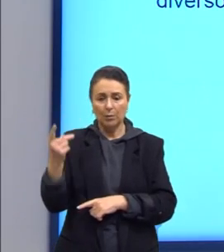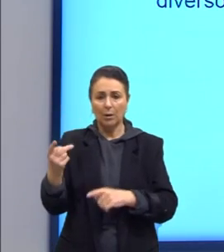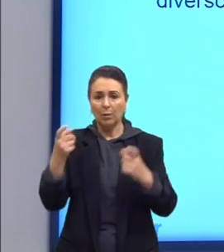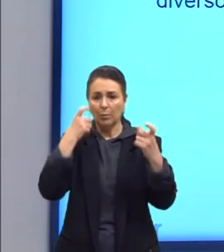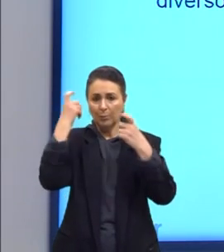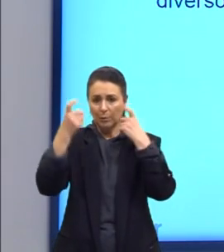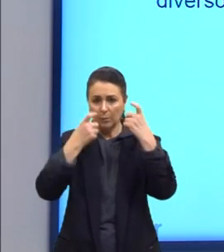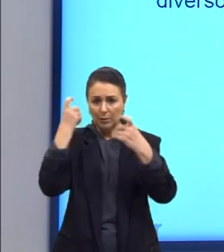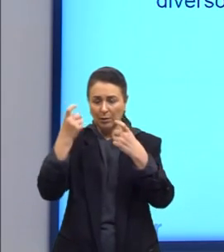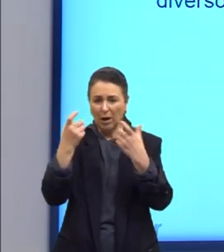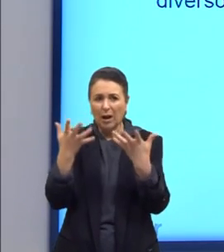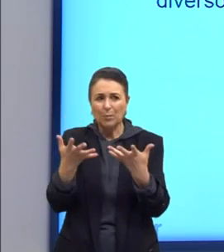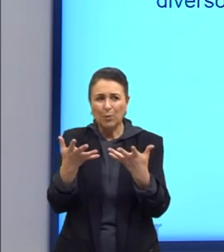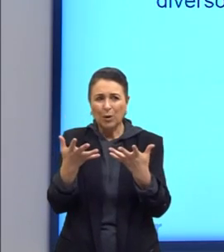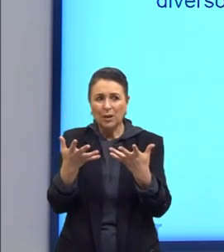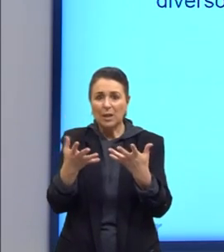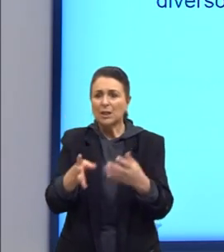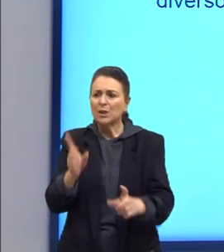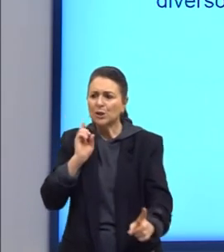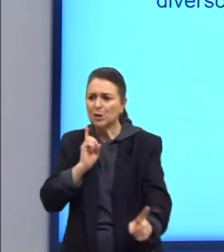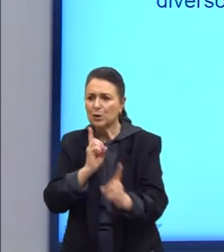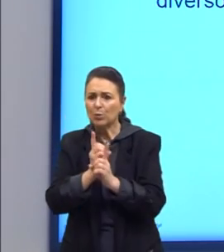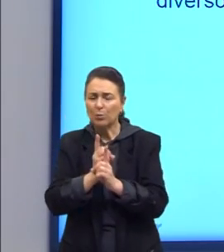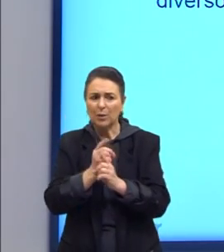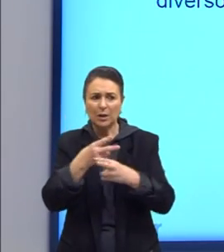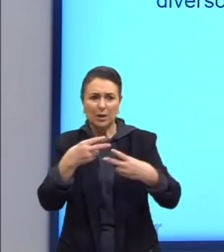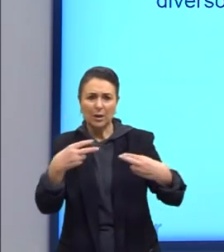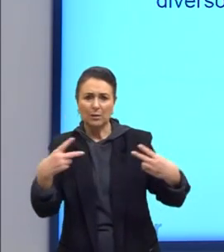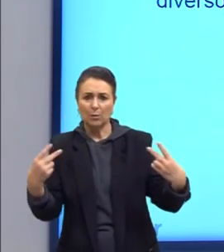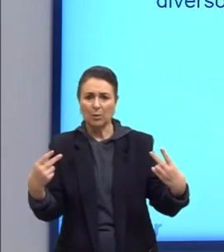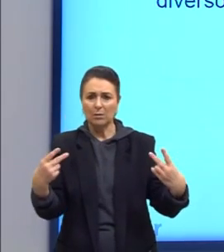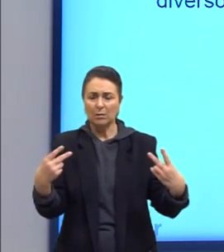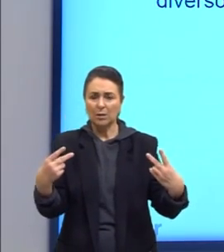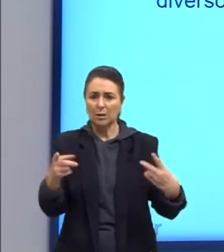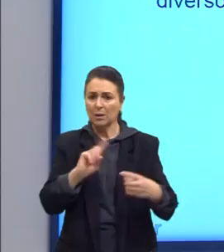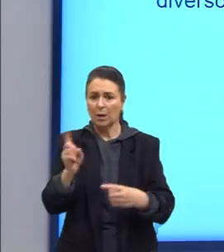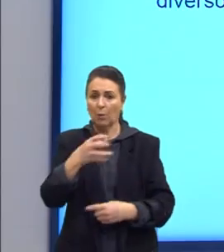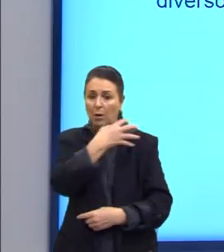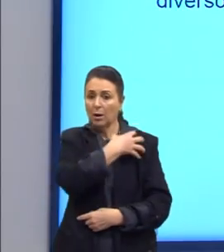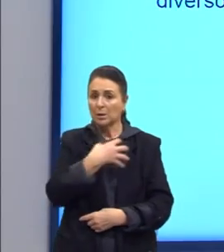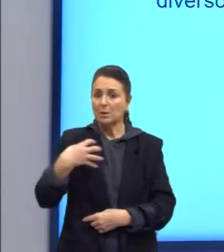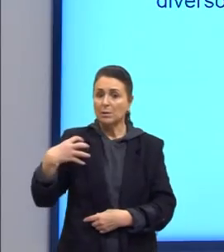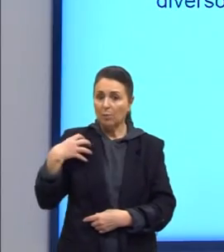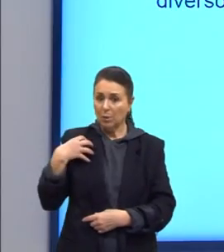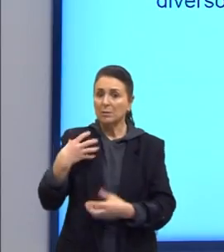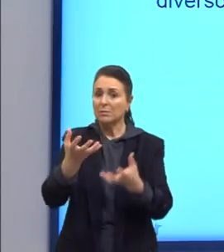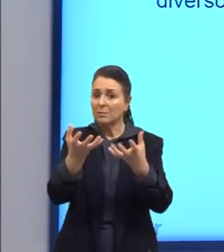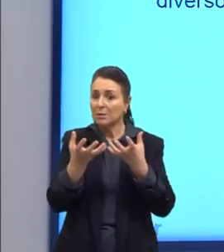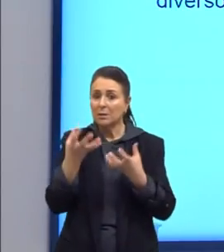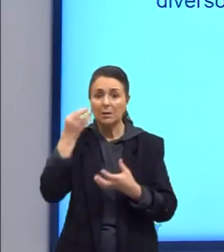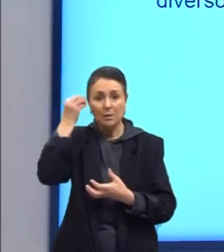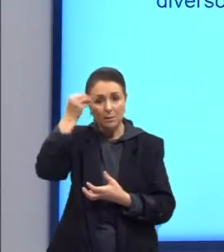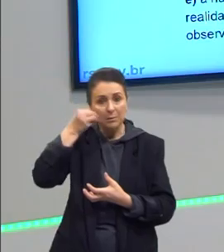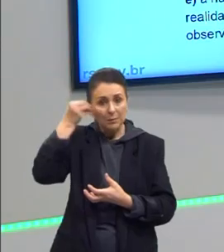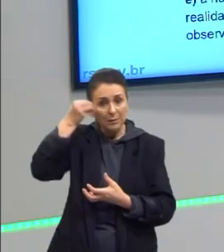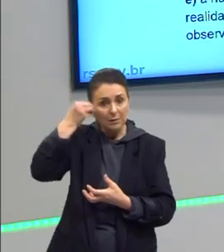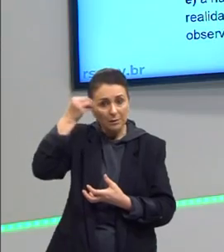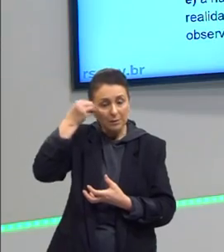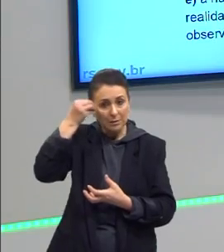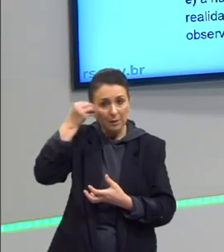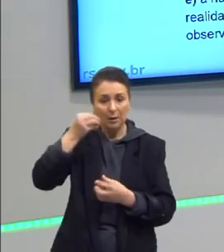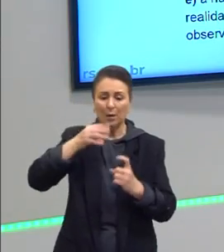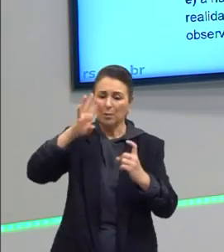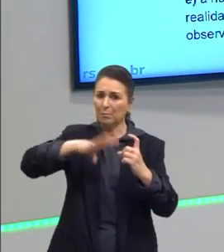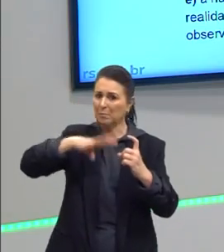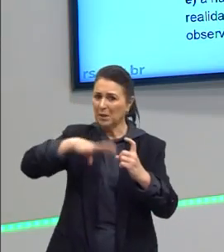humano por desvendar os mistérios e interrogações. Não, Aristóteles é uma parte da experiência. Então, mitos, mistérios, não